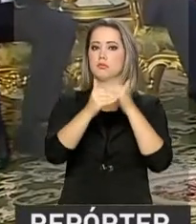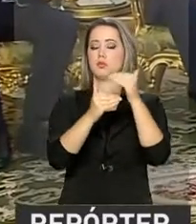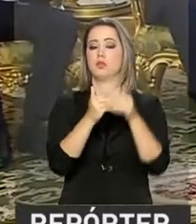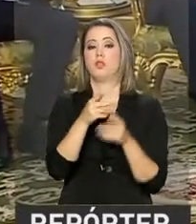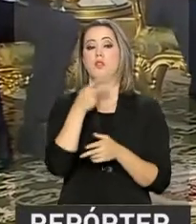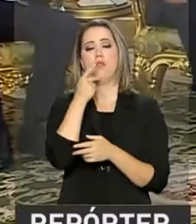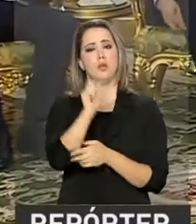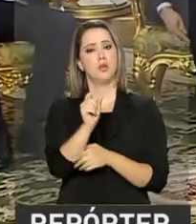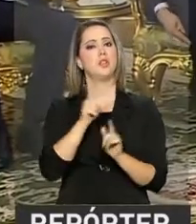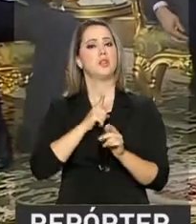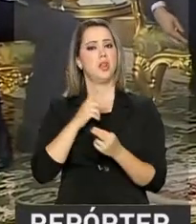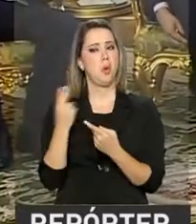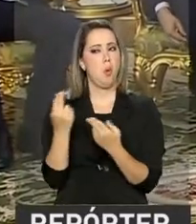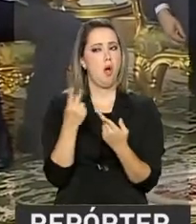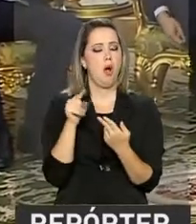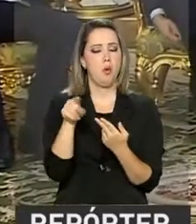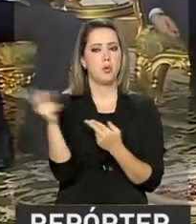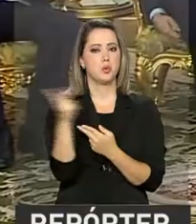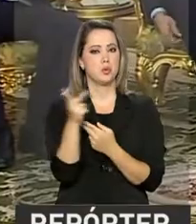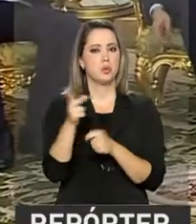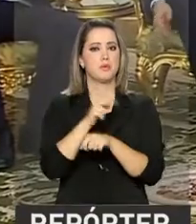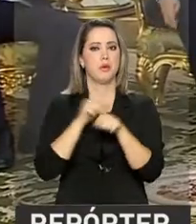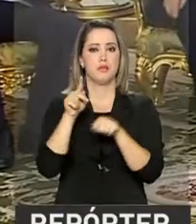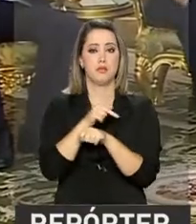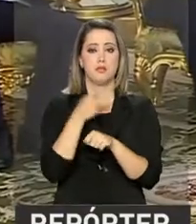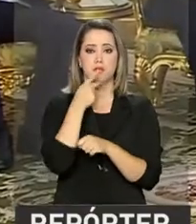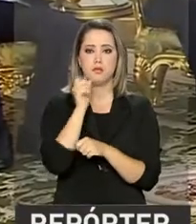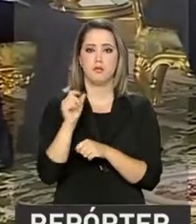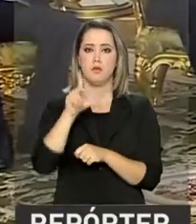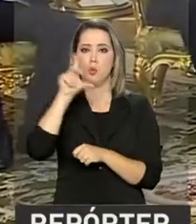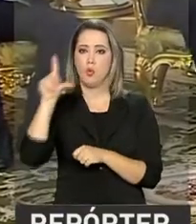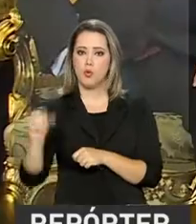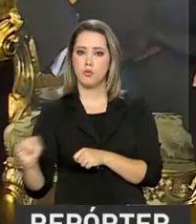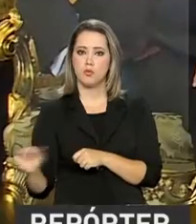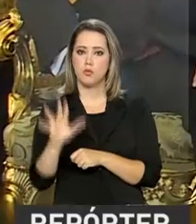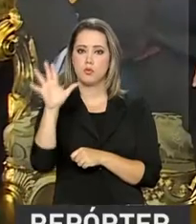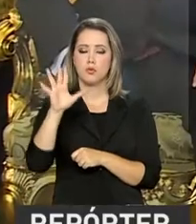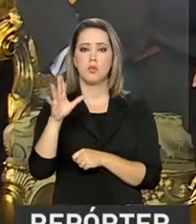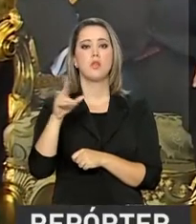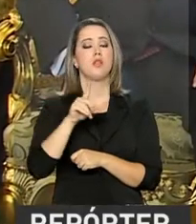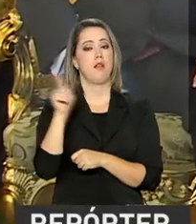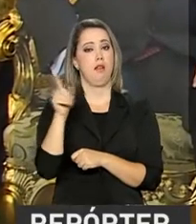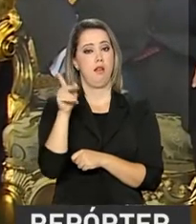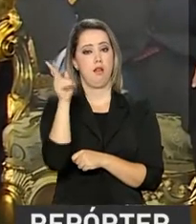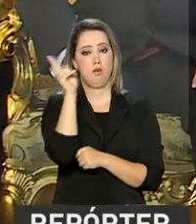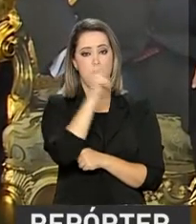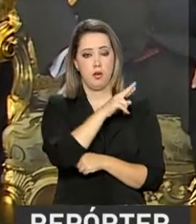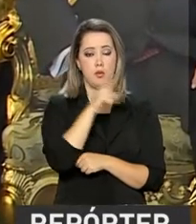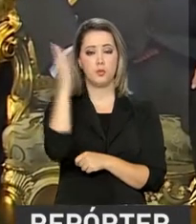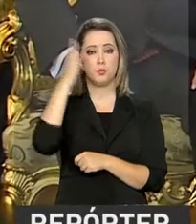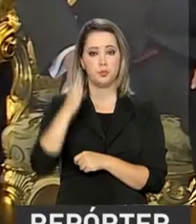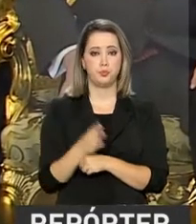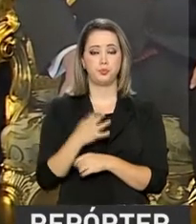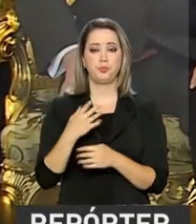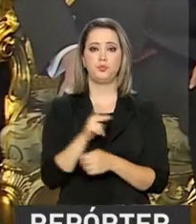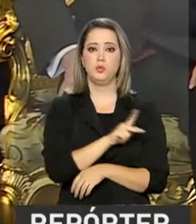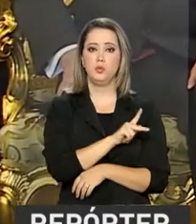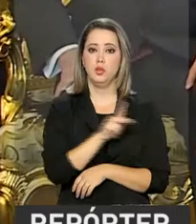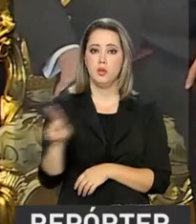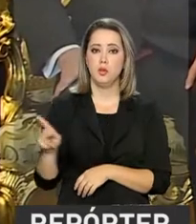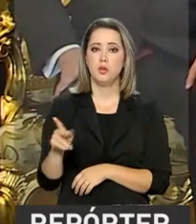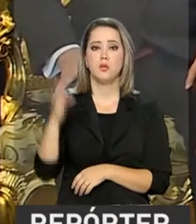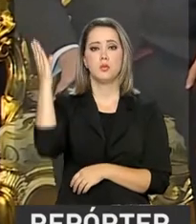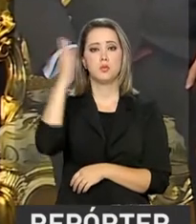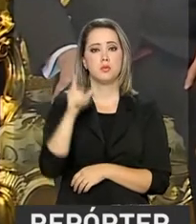que há semelhanças entre as duas economias e citou a queda na inflação tanto na Rússia quanto no Brasil. O presidente